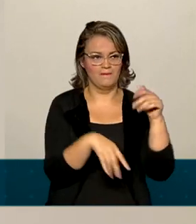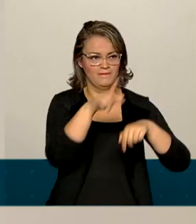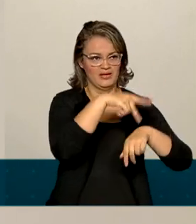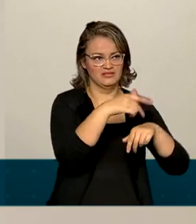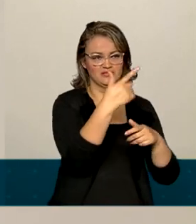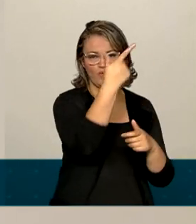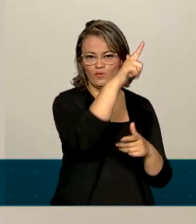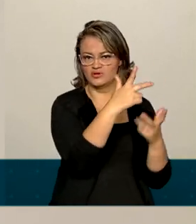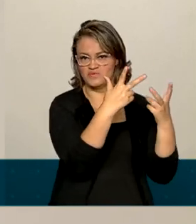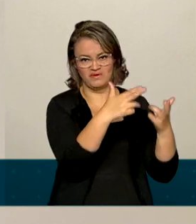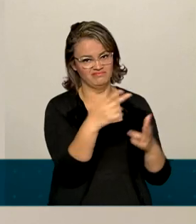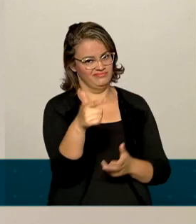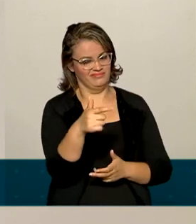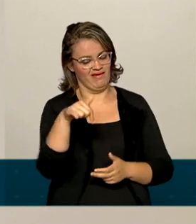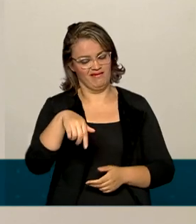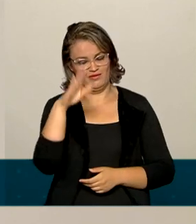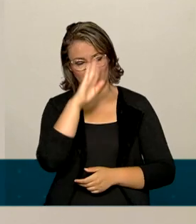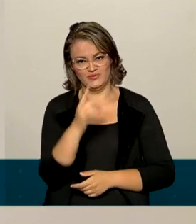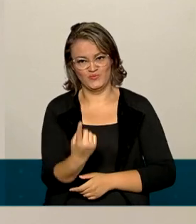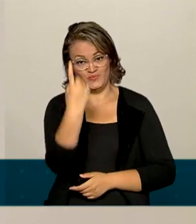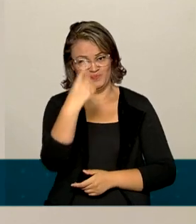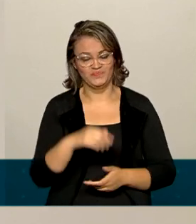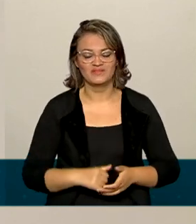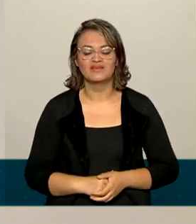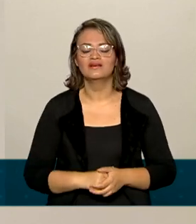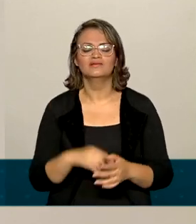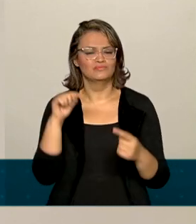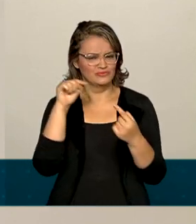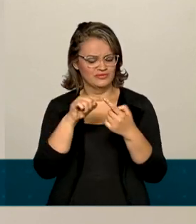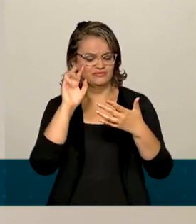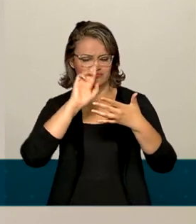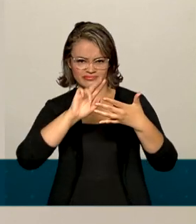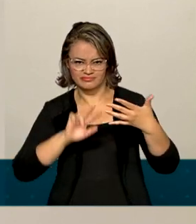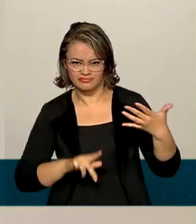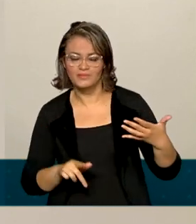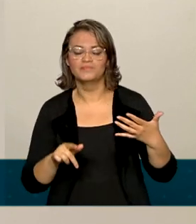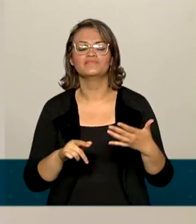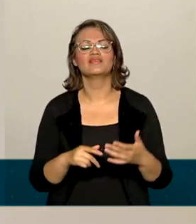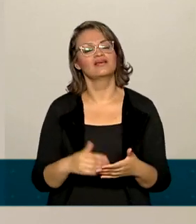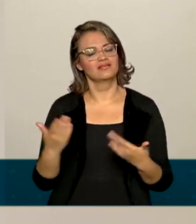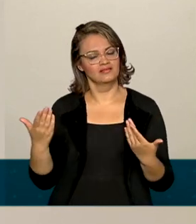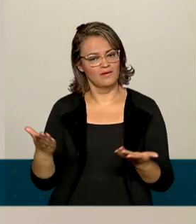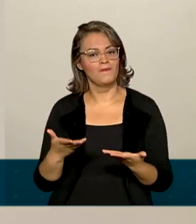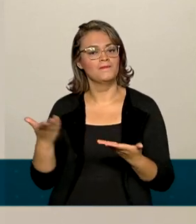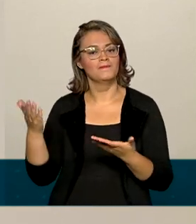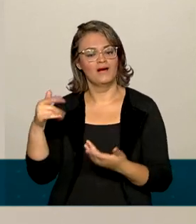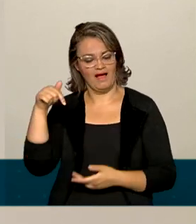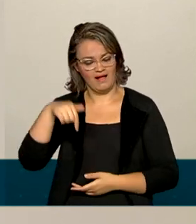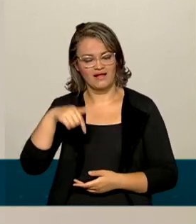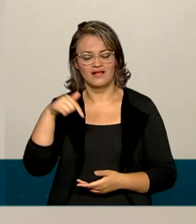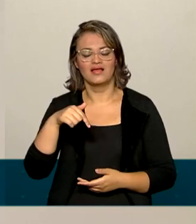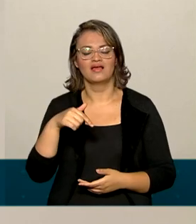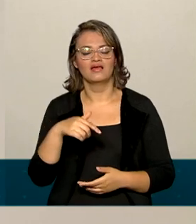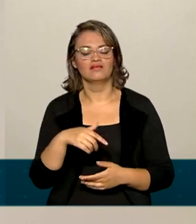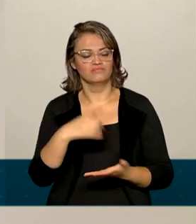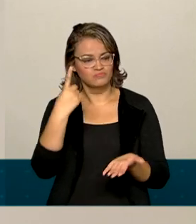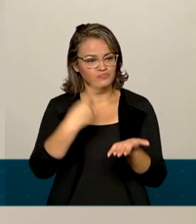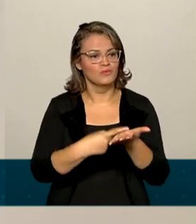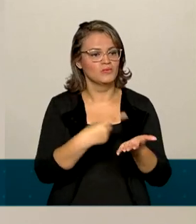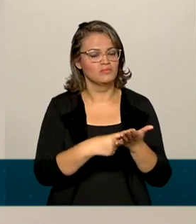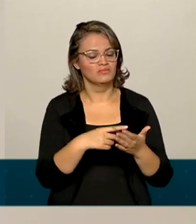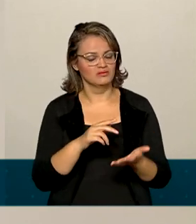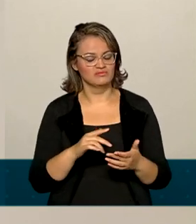Cobertura vegetal nativa. Em função disso e em função desse convite, o Brasil aproveitou para reafirmar seus